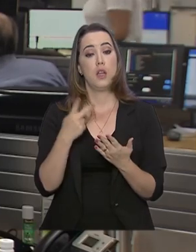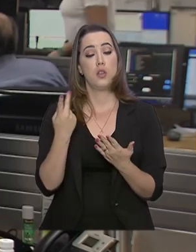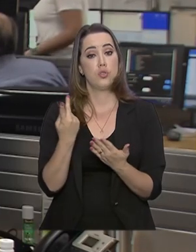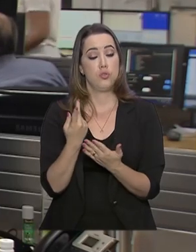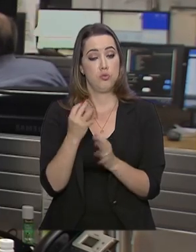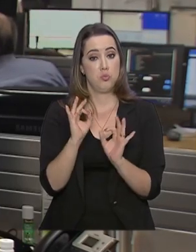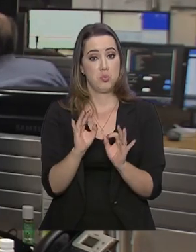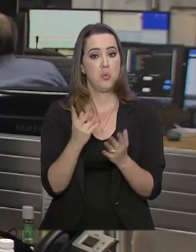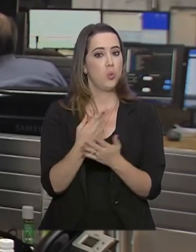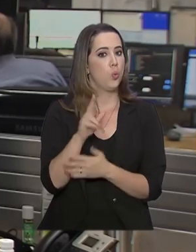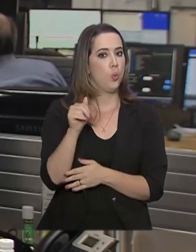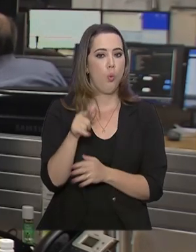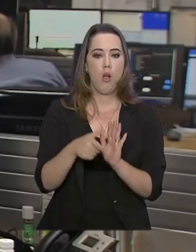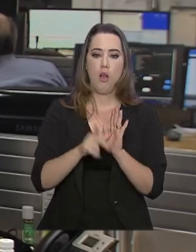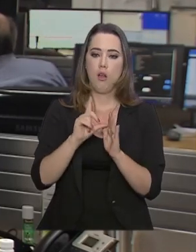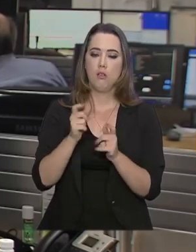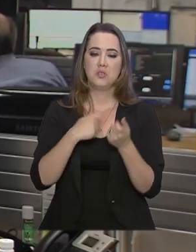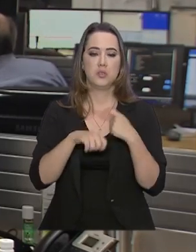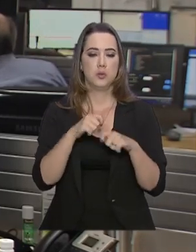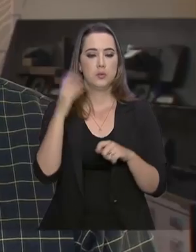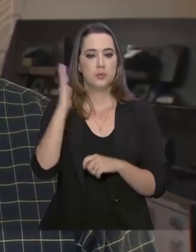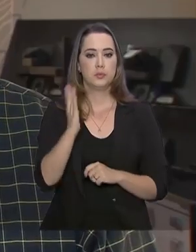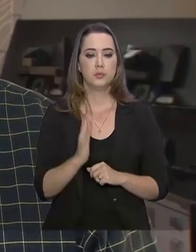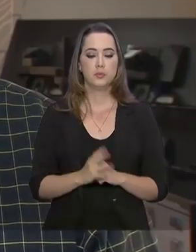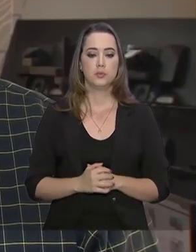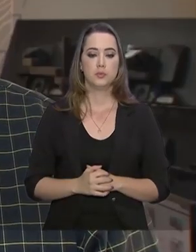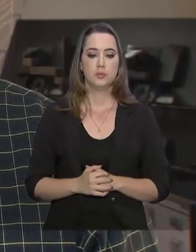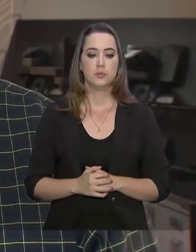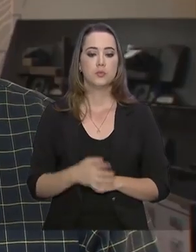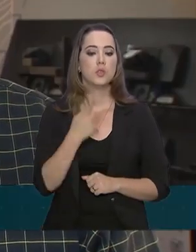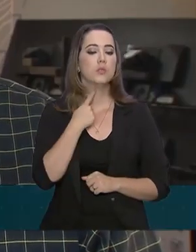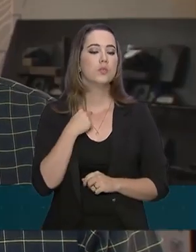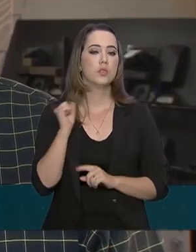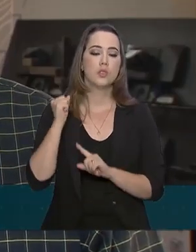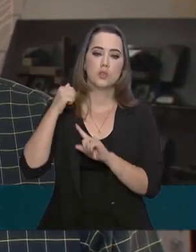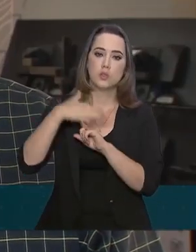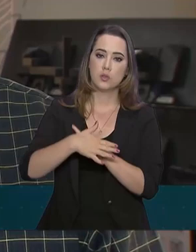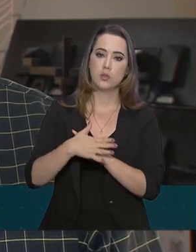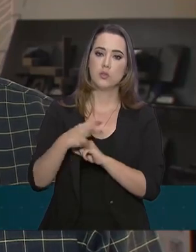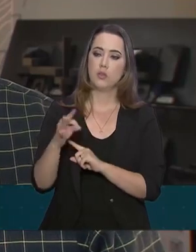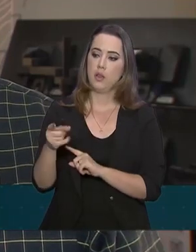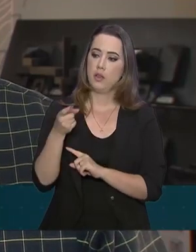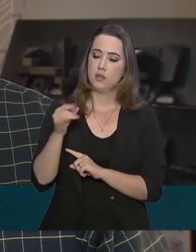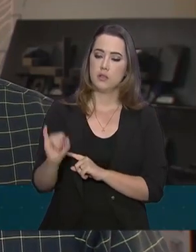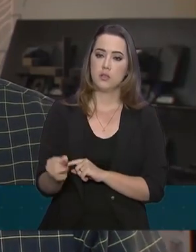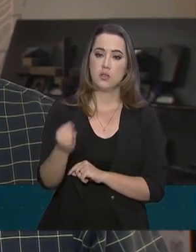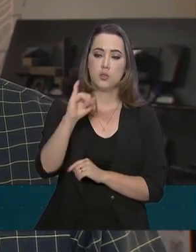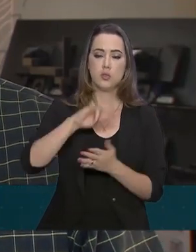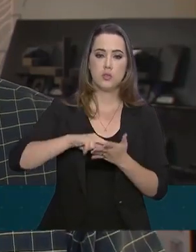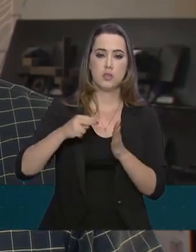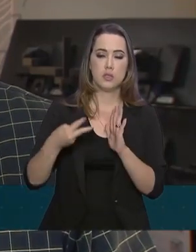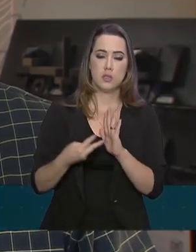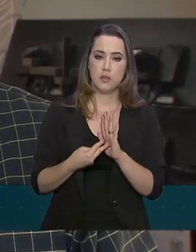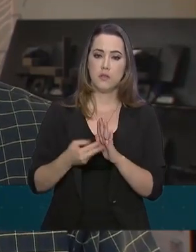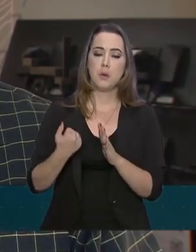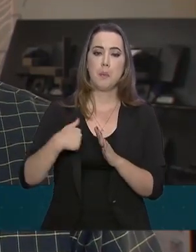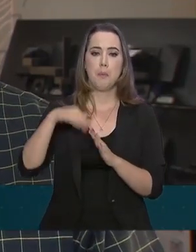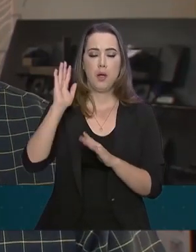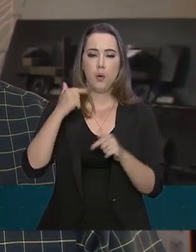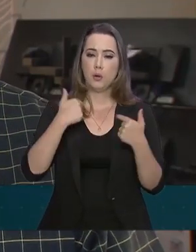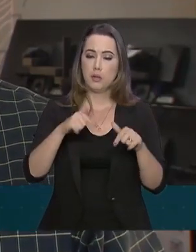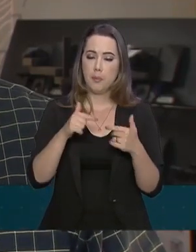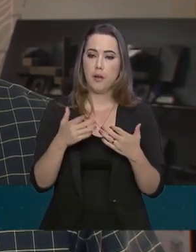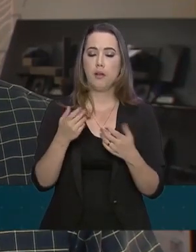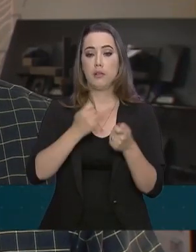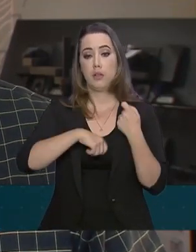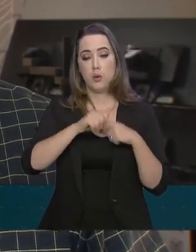será uma situação inédita na economia brasileira. O desejo do Banco Central é que essa taxa baixa se traduza necessariamente em maior nível de atividade.